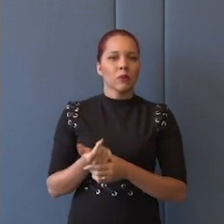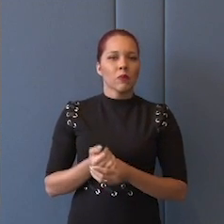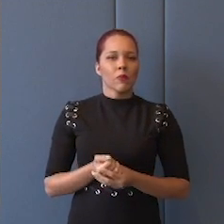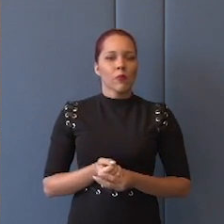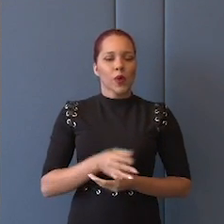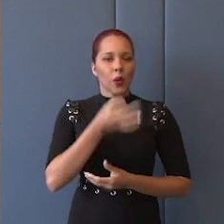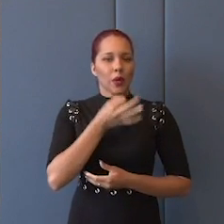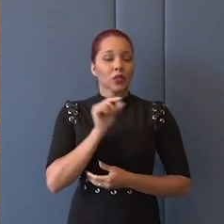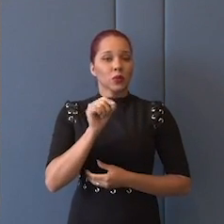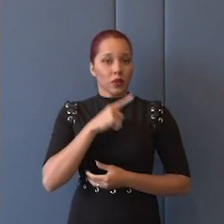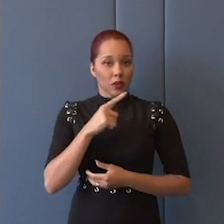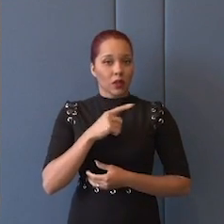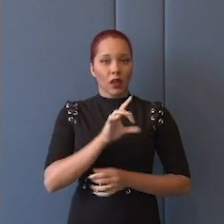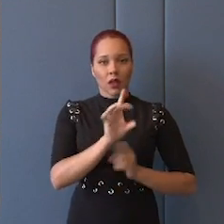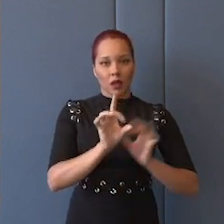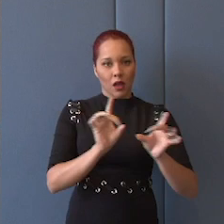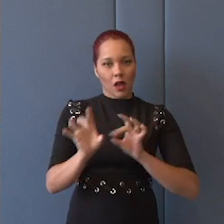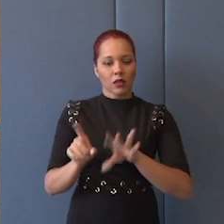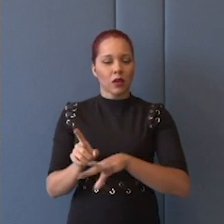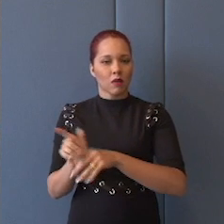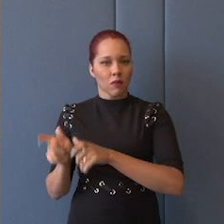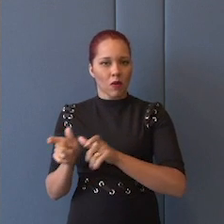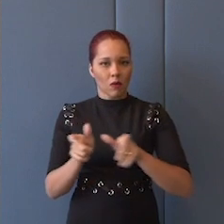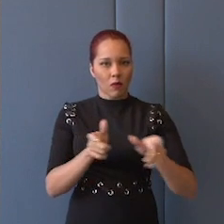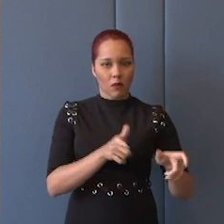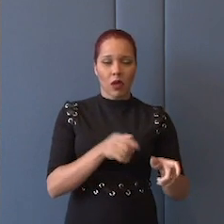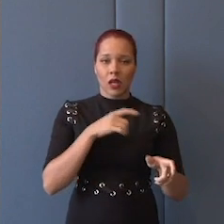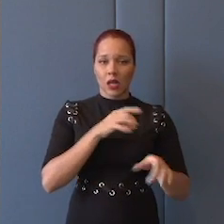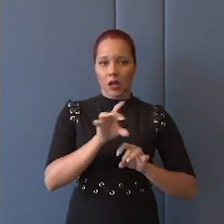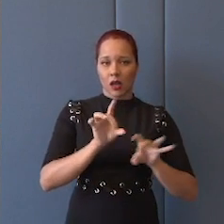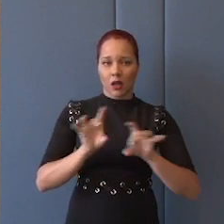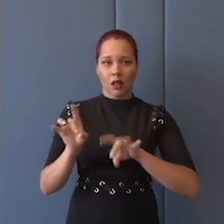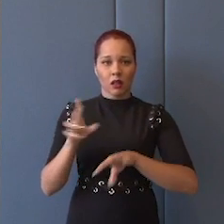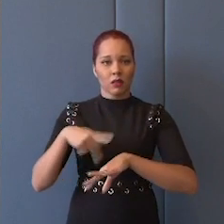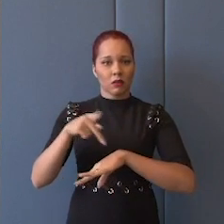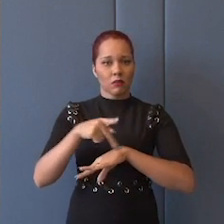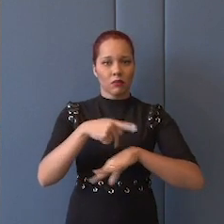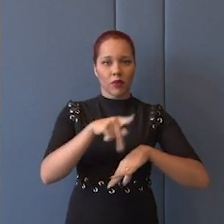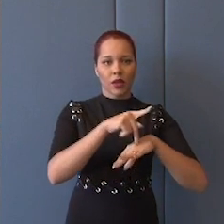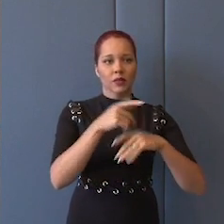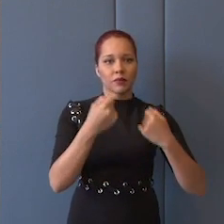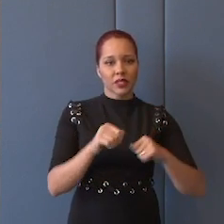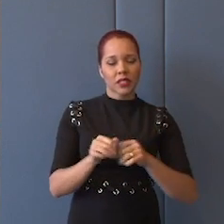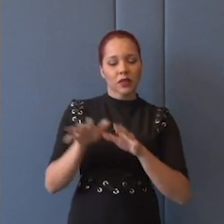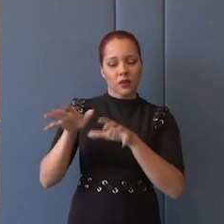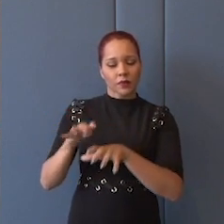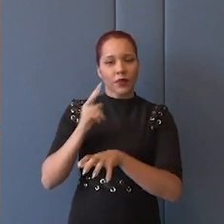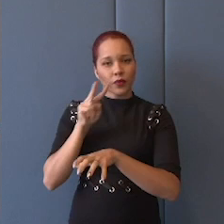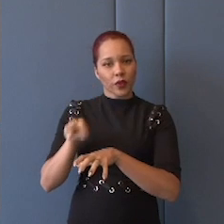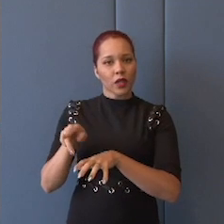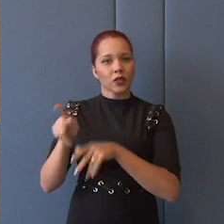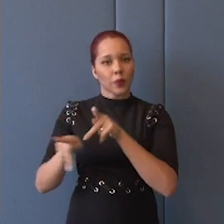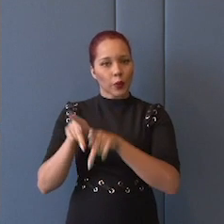Eu acho que o que existe em cada momento, um país tem que, voltando lá, ouvir o seu povo